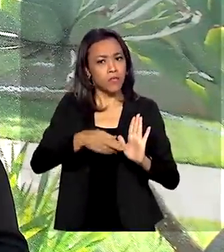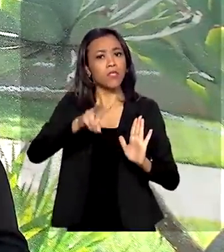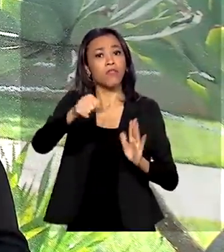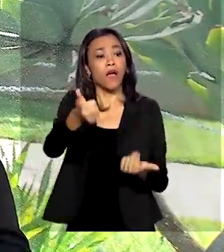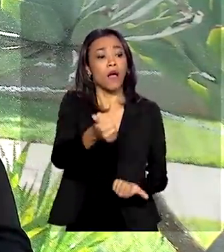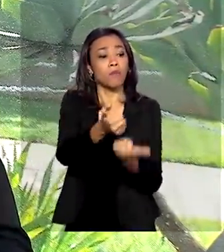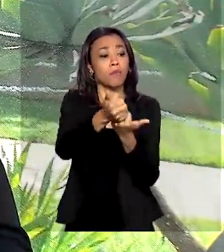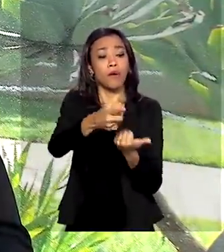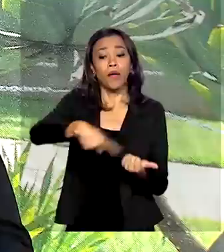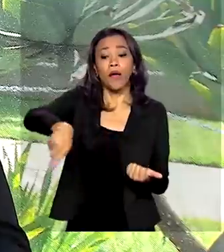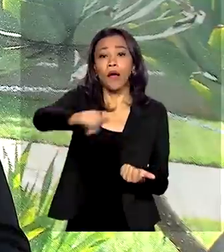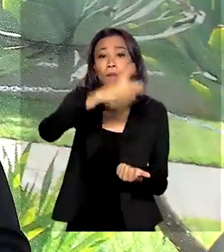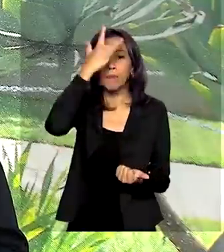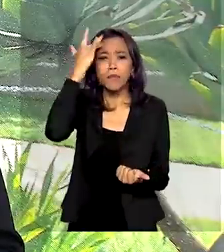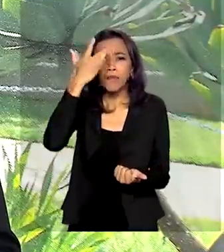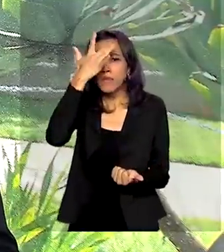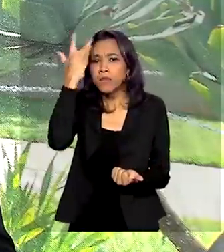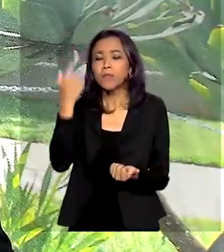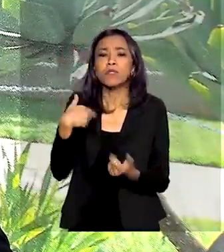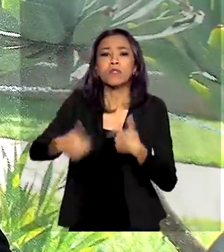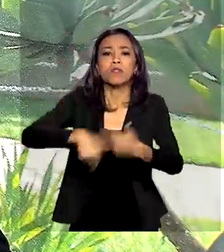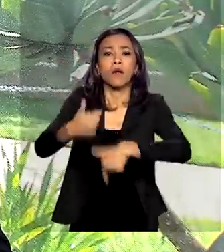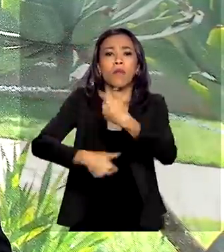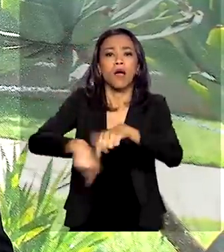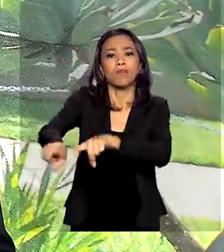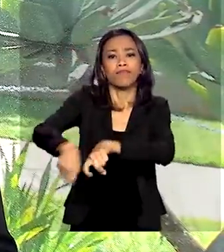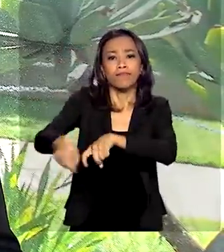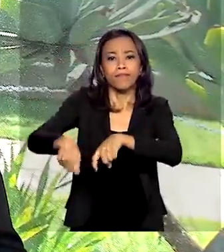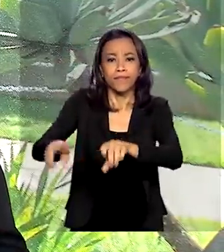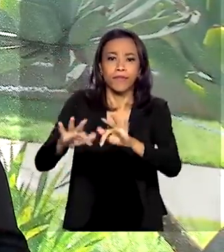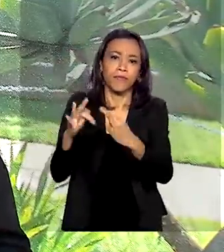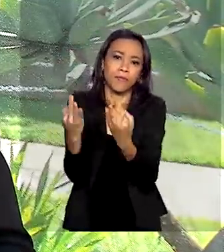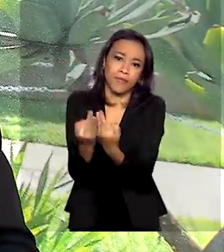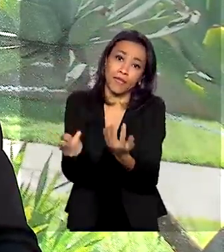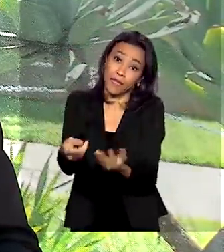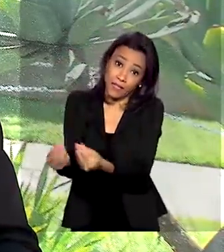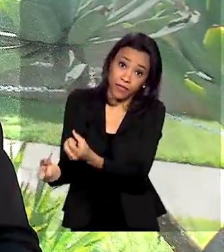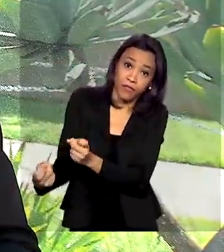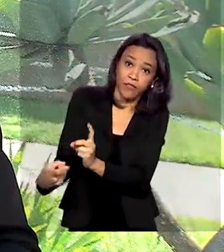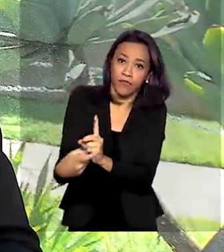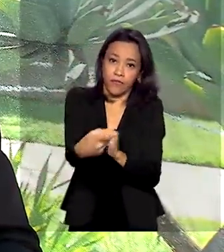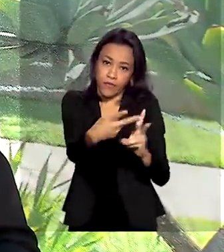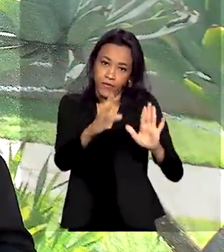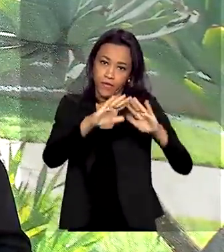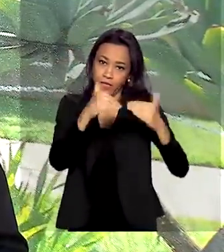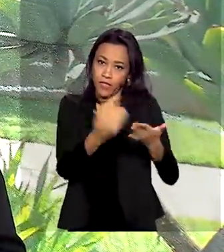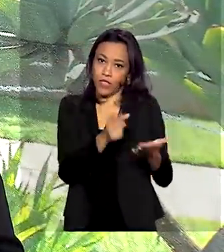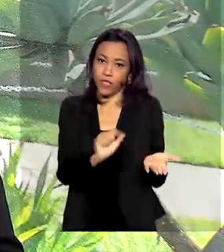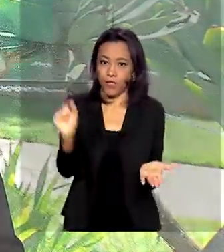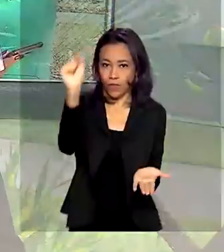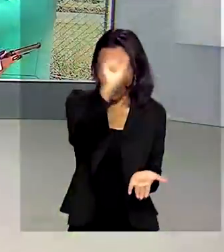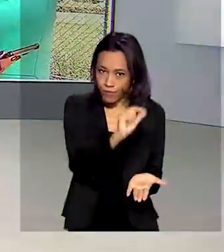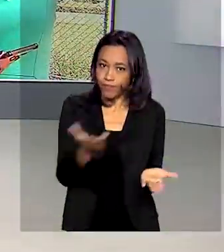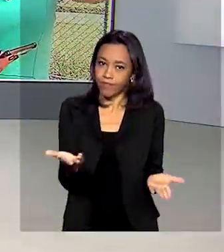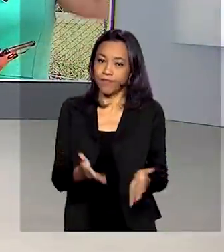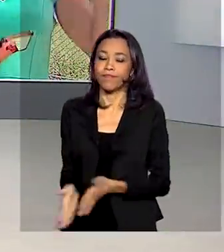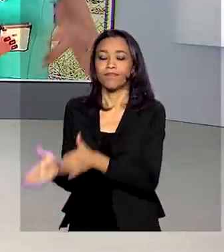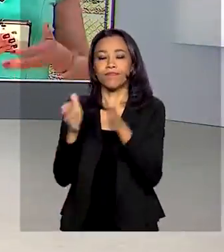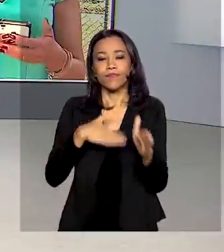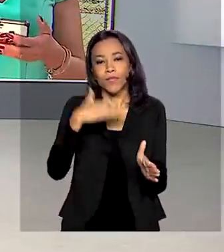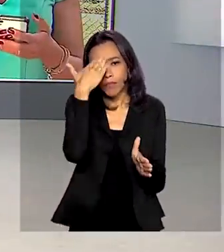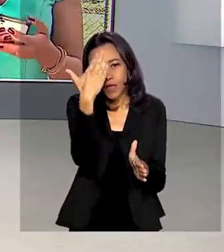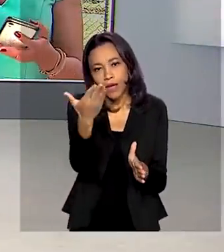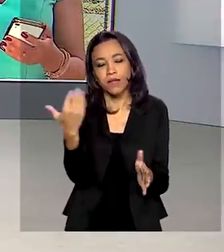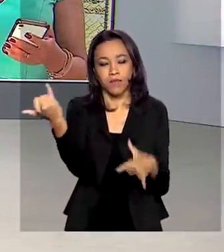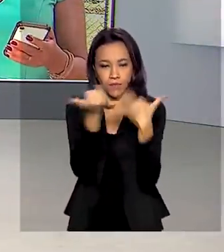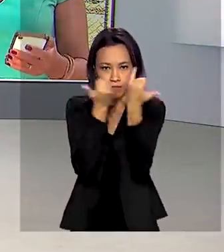os agricultores familiares que vendem diretamente para o Programa de Reforço Alimentar. Renata. Tá certo, Glauco. Obrigada pelas